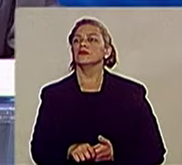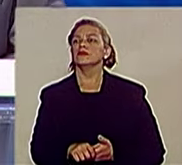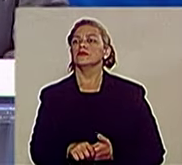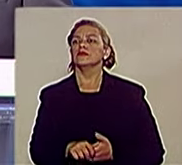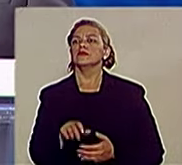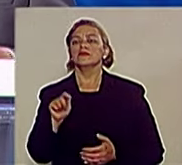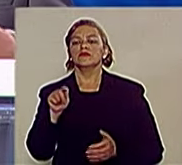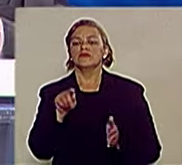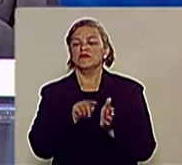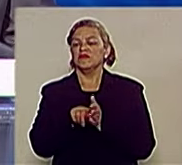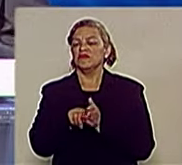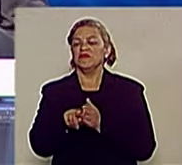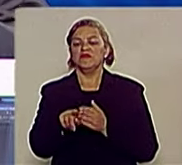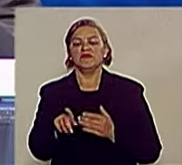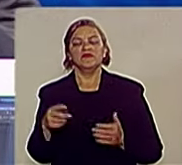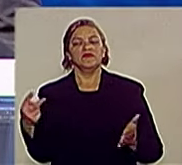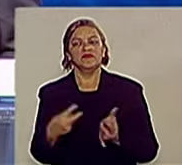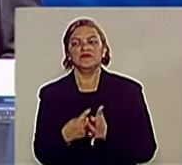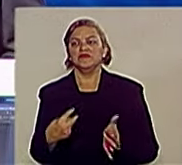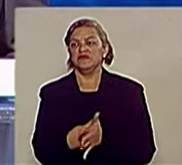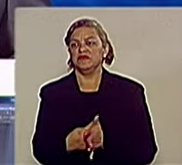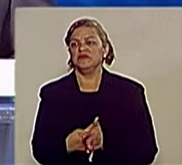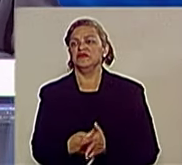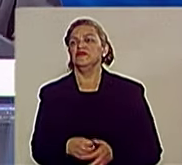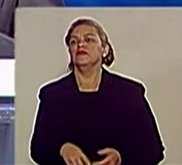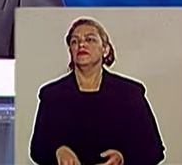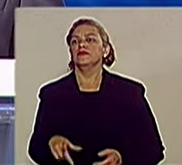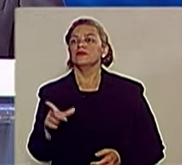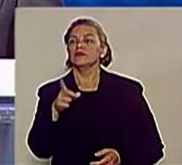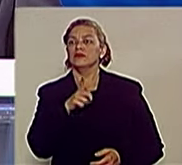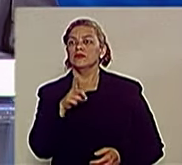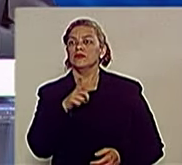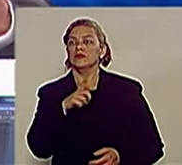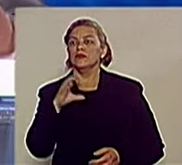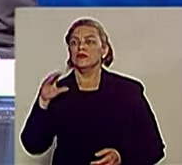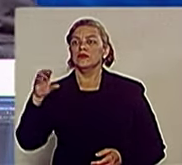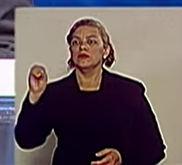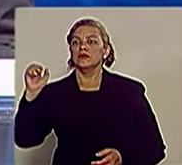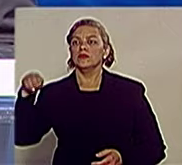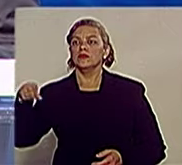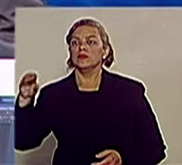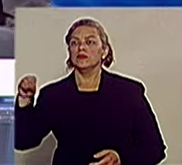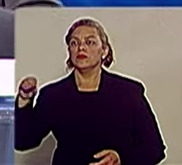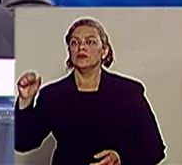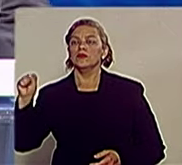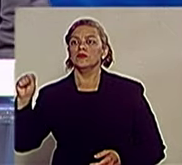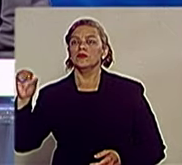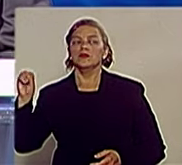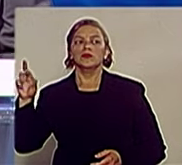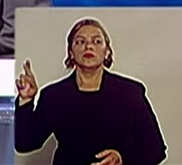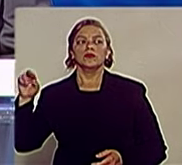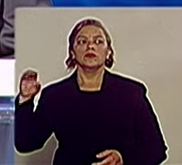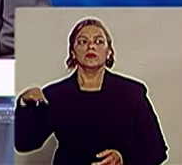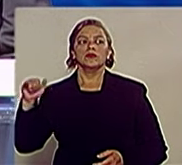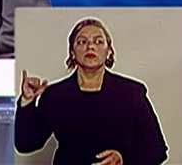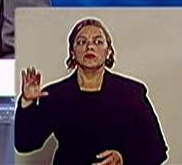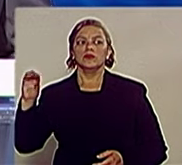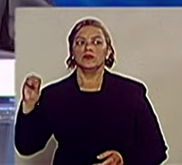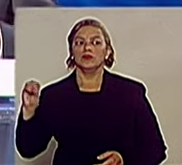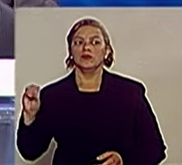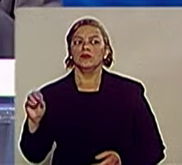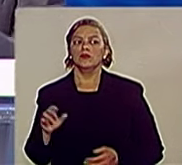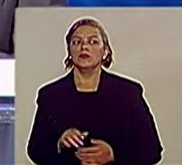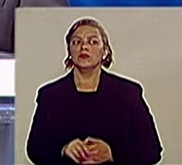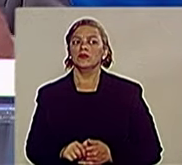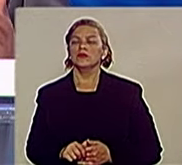desinformada, candidata. Existe um consórcio dos municípios, ou todos os municípios contribuem com esse consórcio.